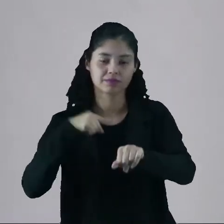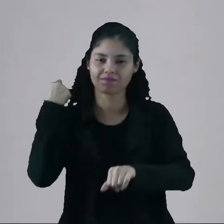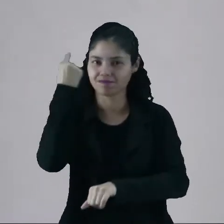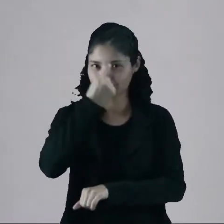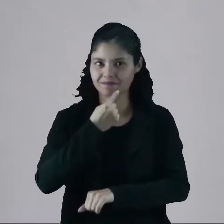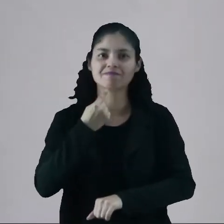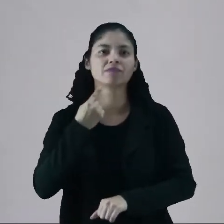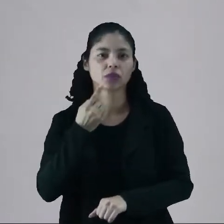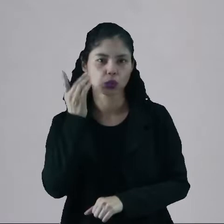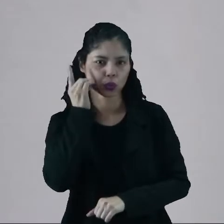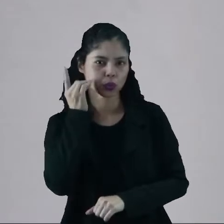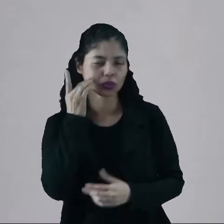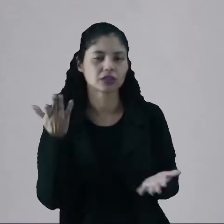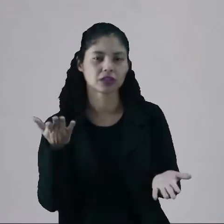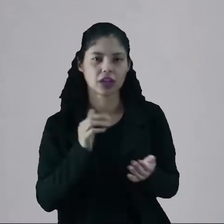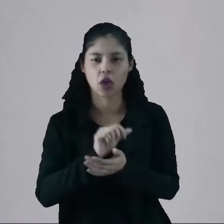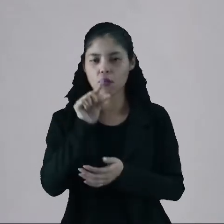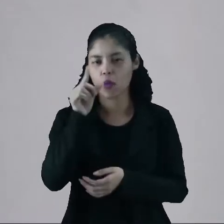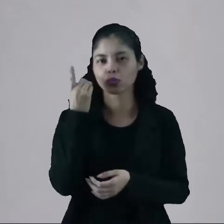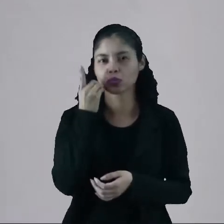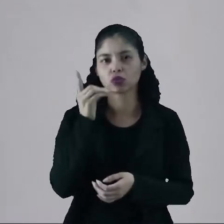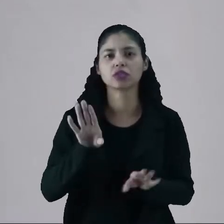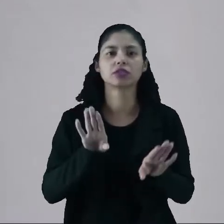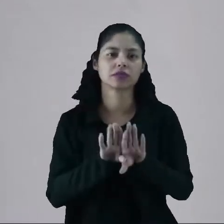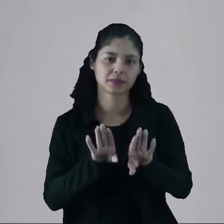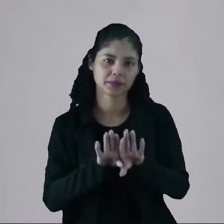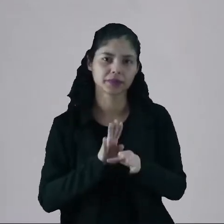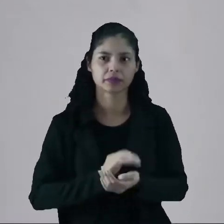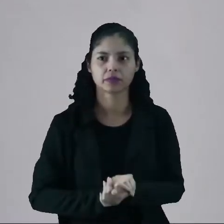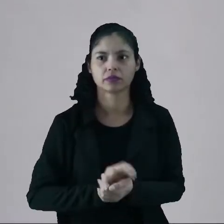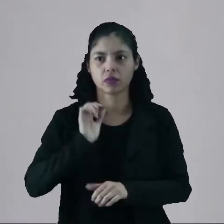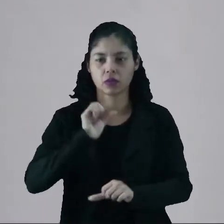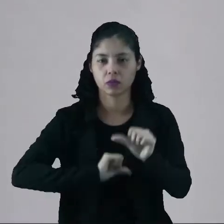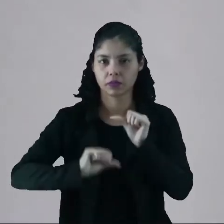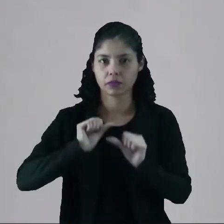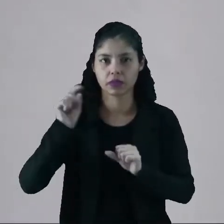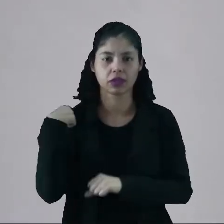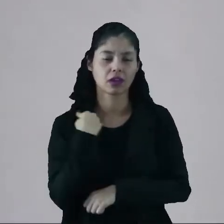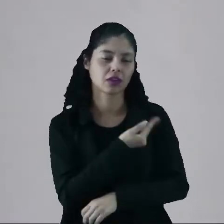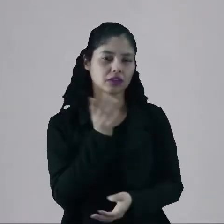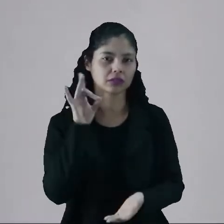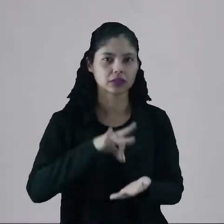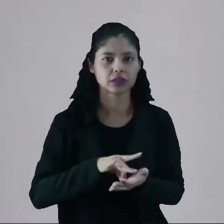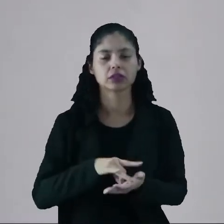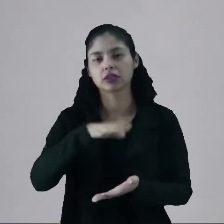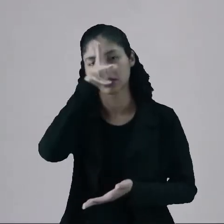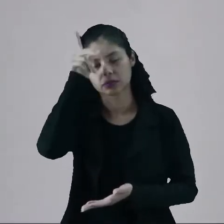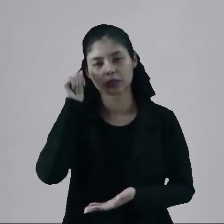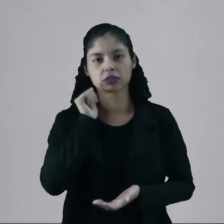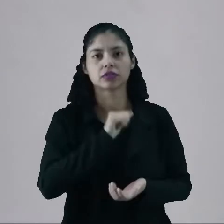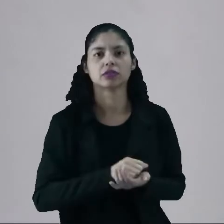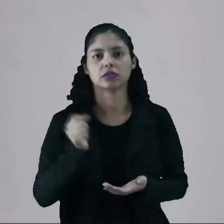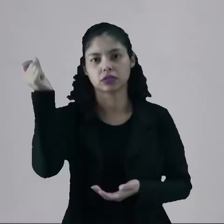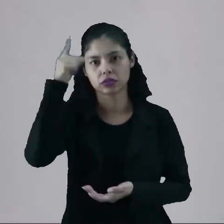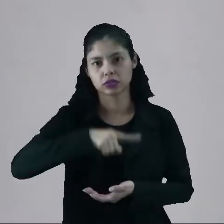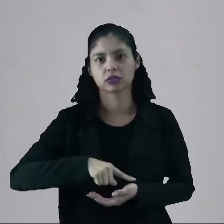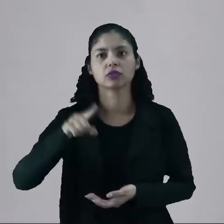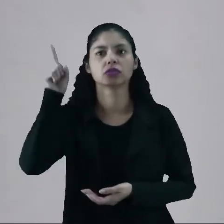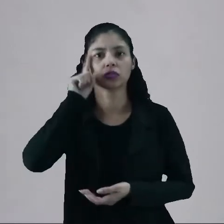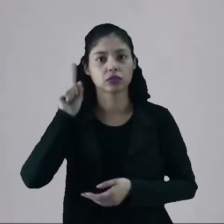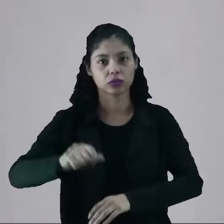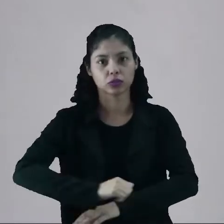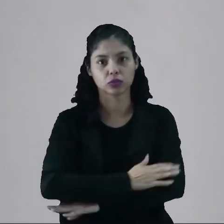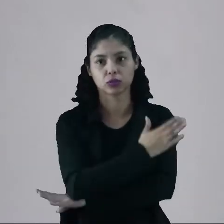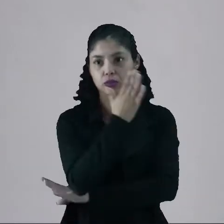horas durante o dia e poucos dias, na verdade. Ao contrário de nossa realidade amazônica, que você tem o sol praticamente